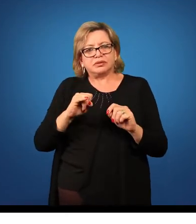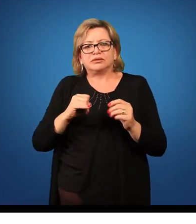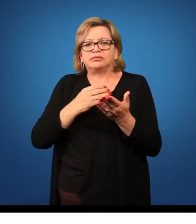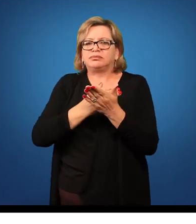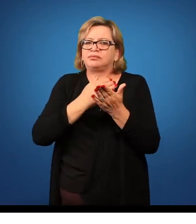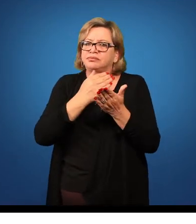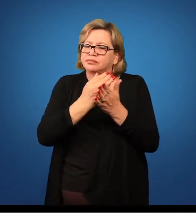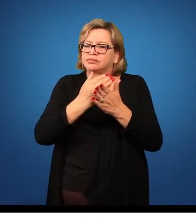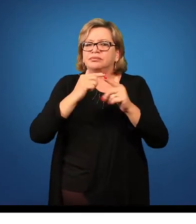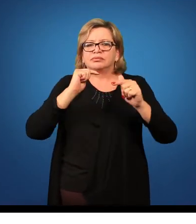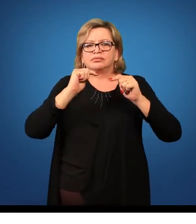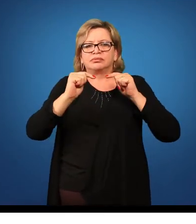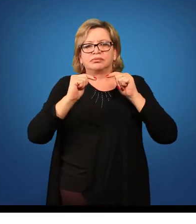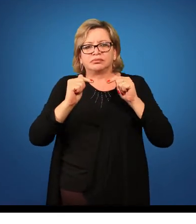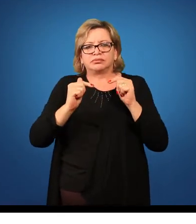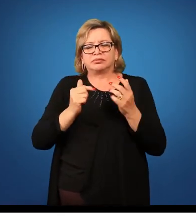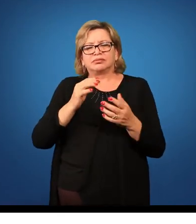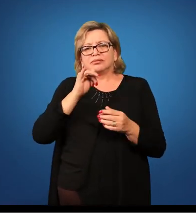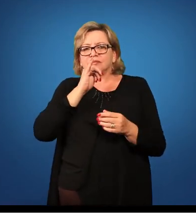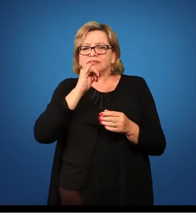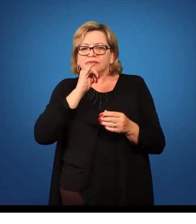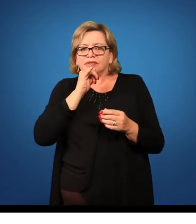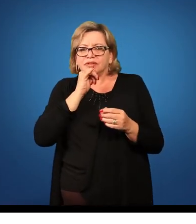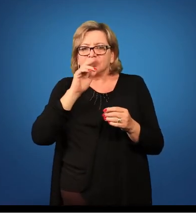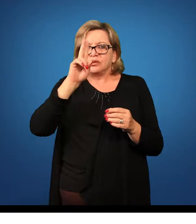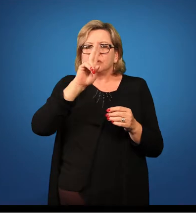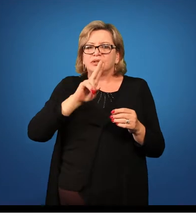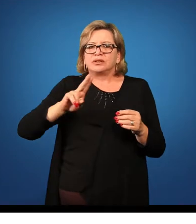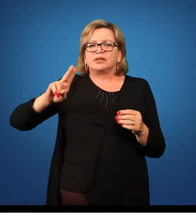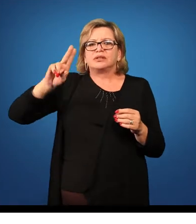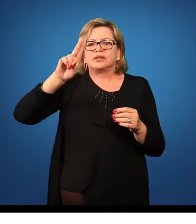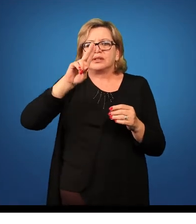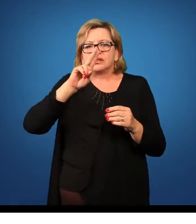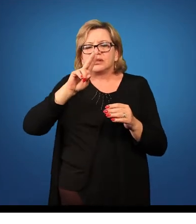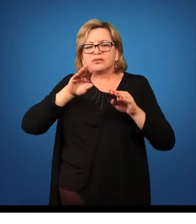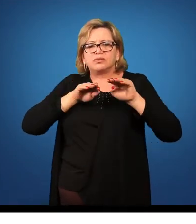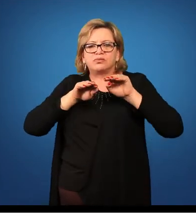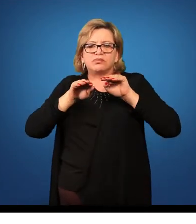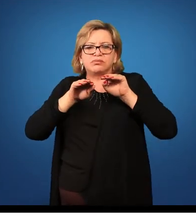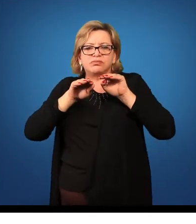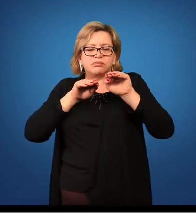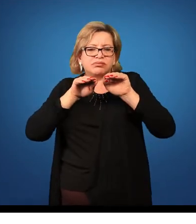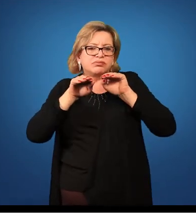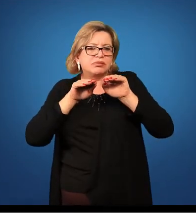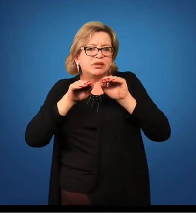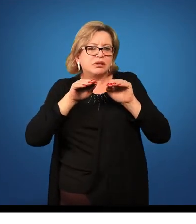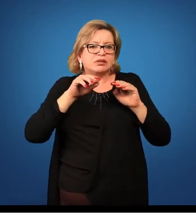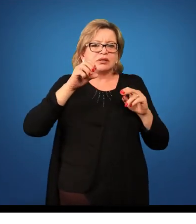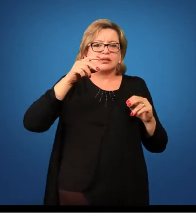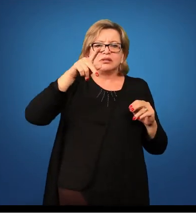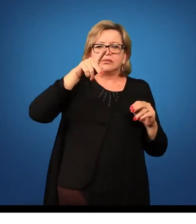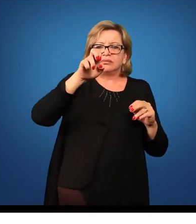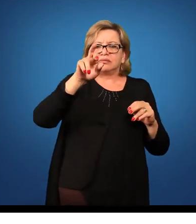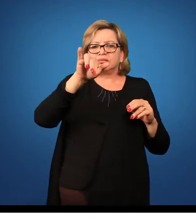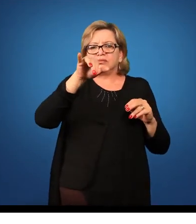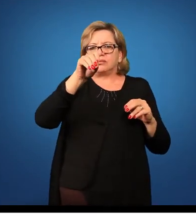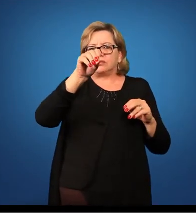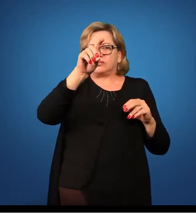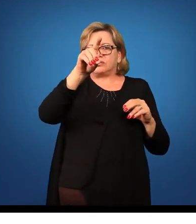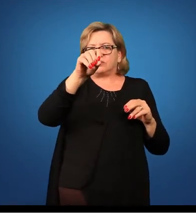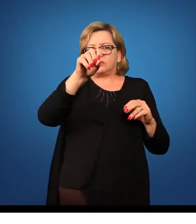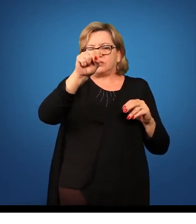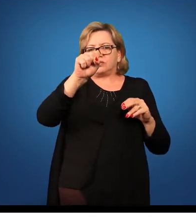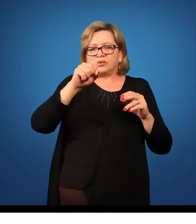trabalho fosse iniciar pelo conteúdo estruturante de movimentos e períodos em música, a gente poderia